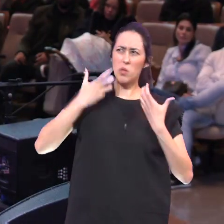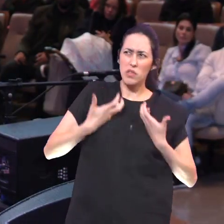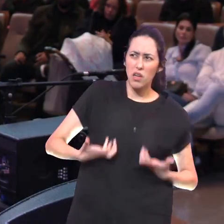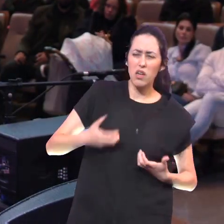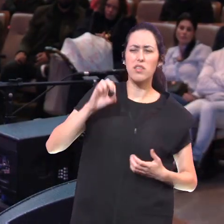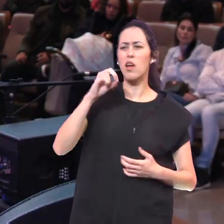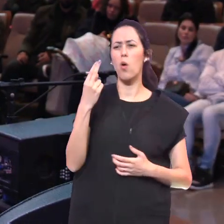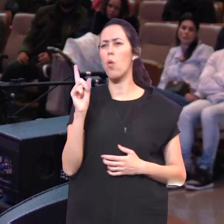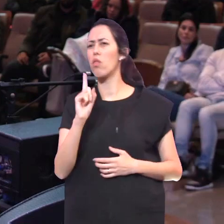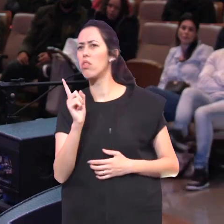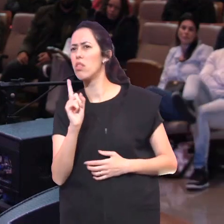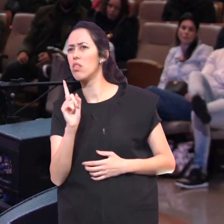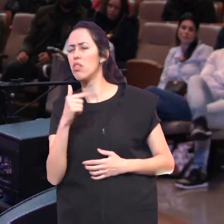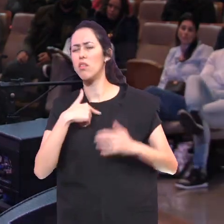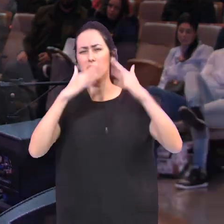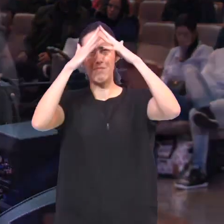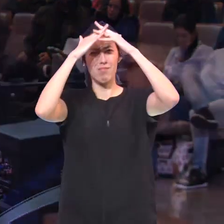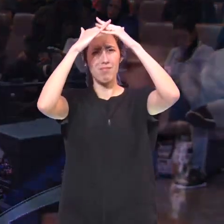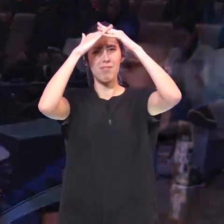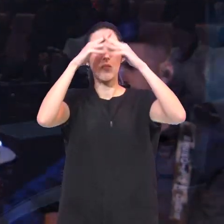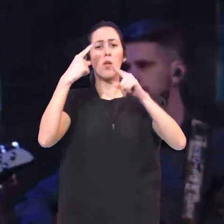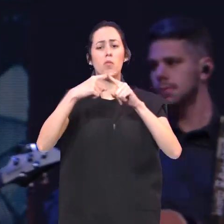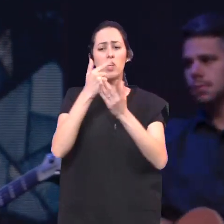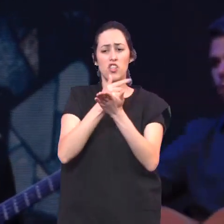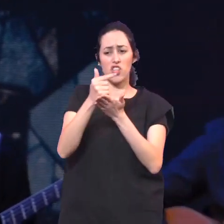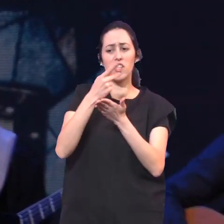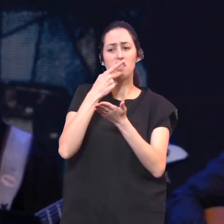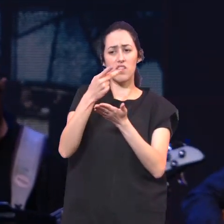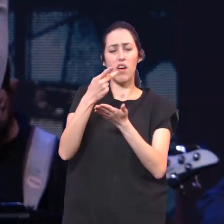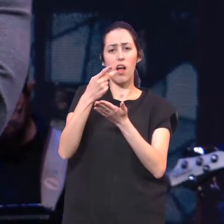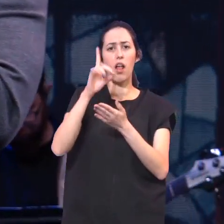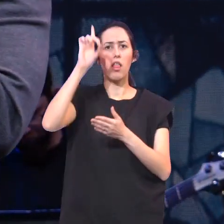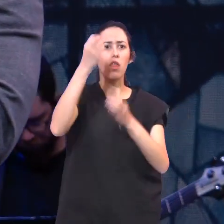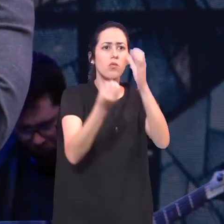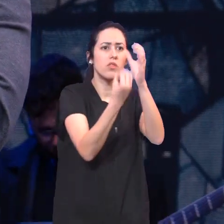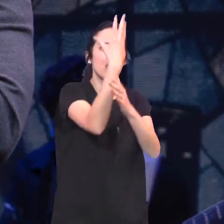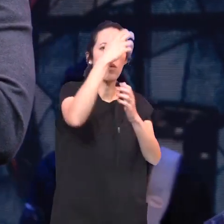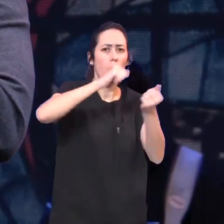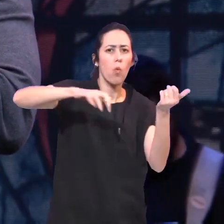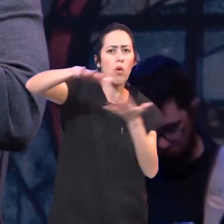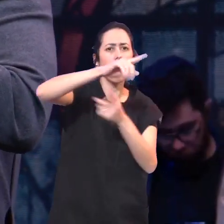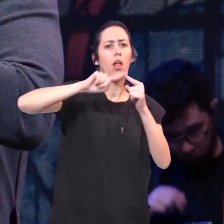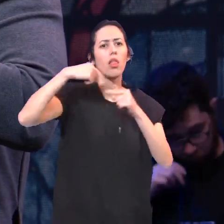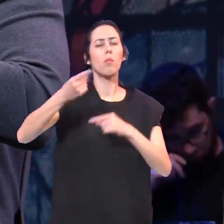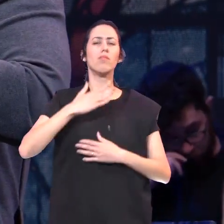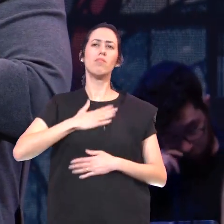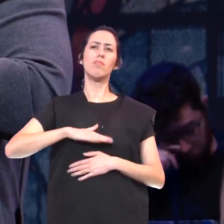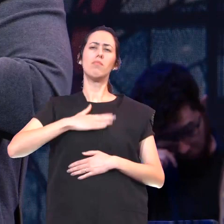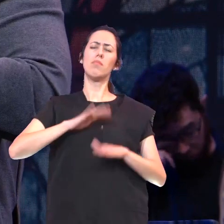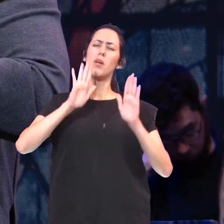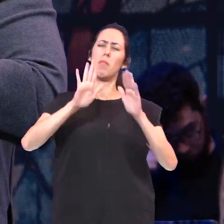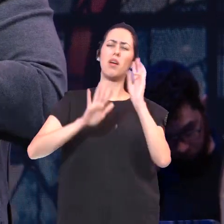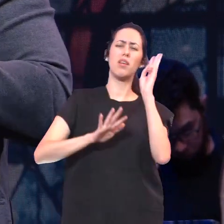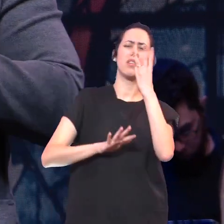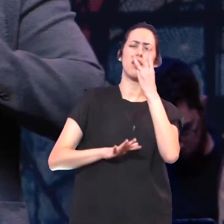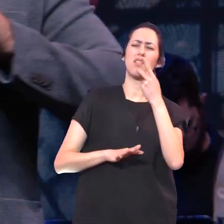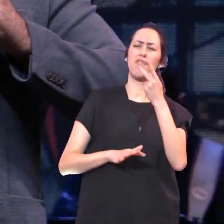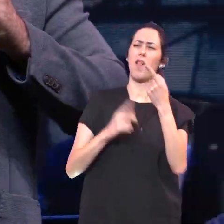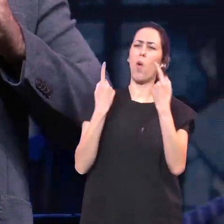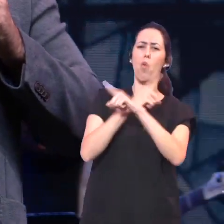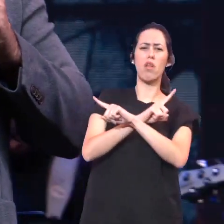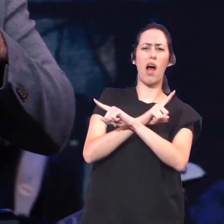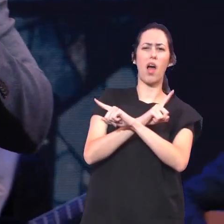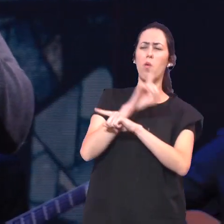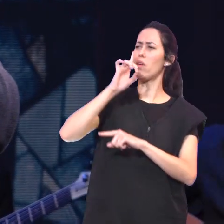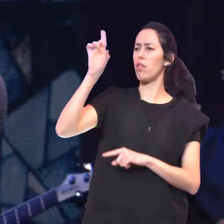se cansa Porque Gênesis 2, 2 Diz o Senhor descansou Mas Isaías Diz que o Senhor Não se cansa A verdade